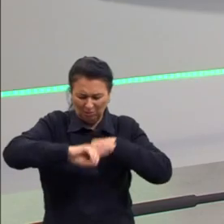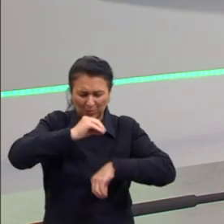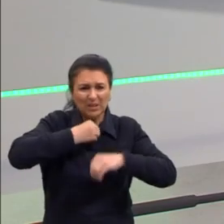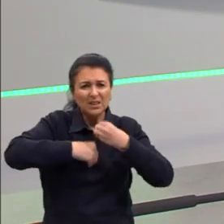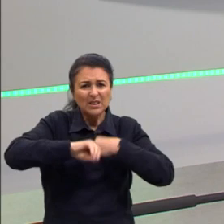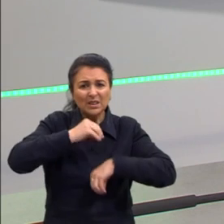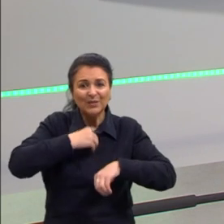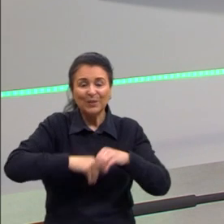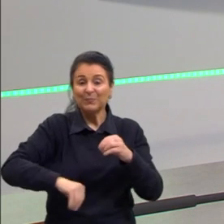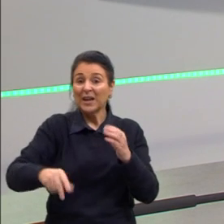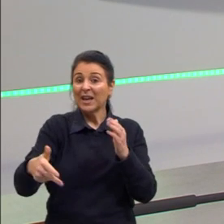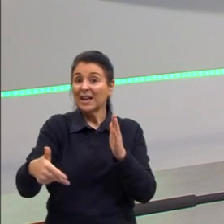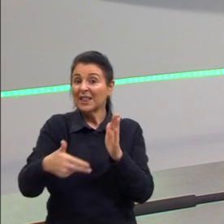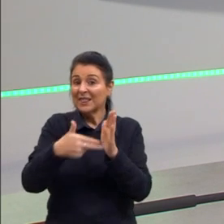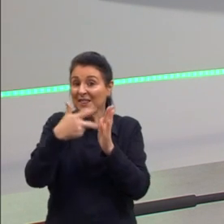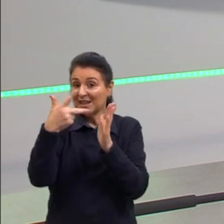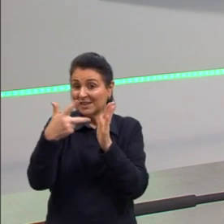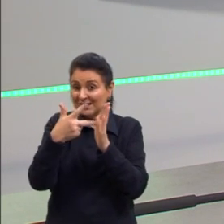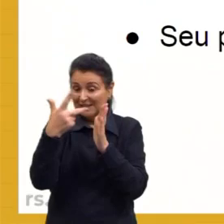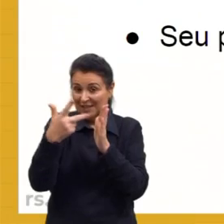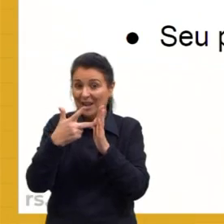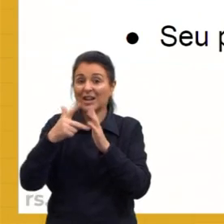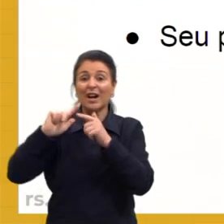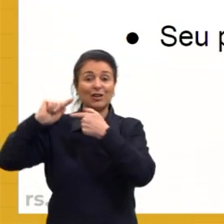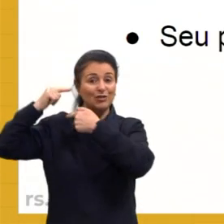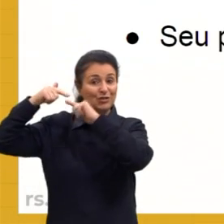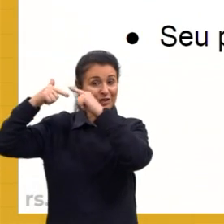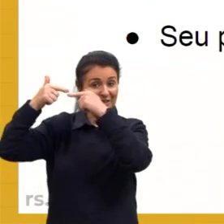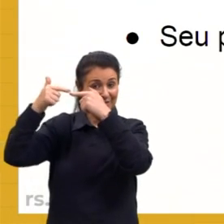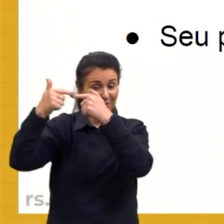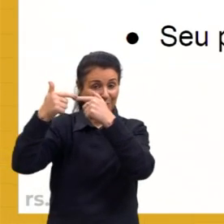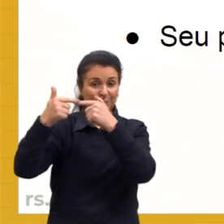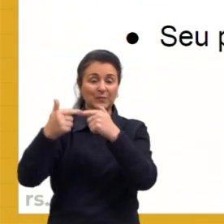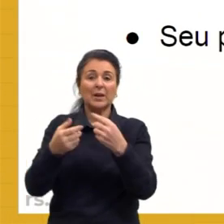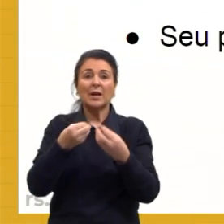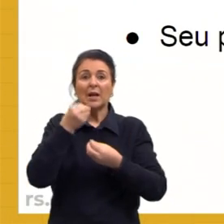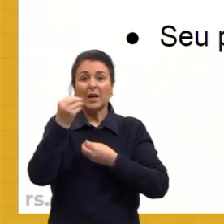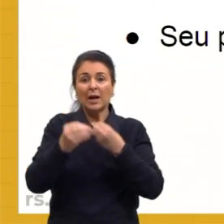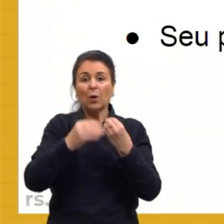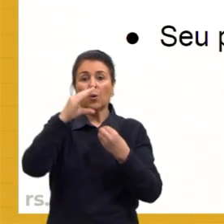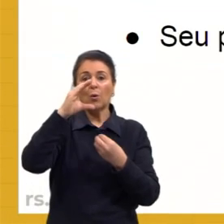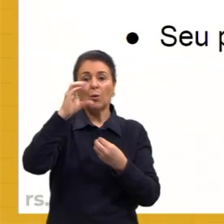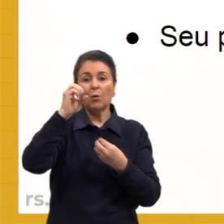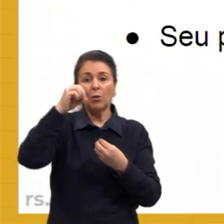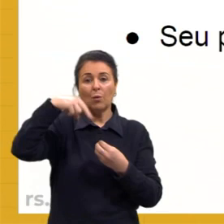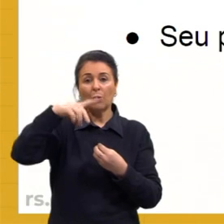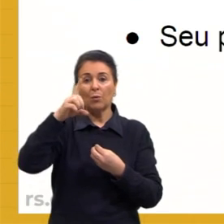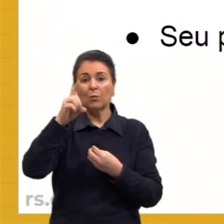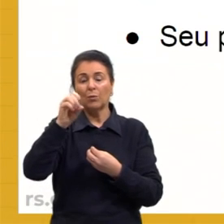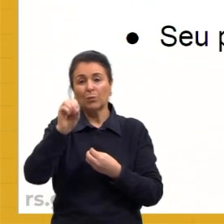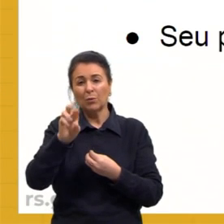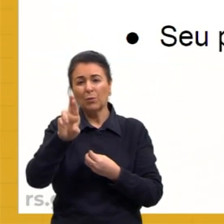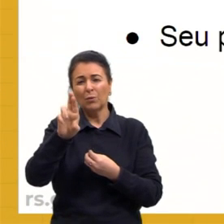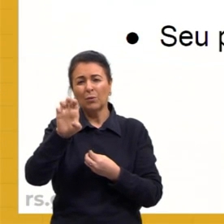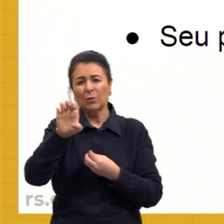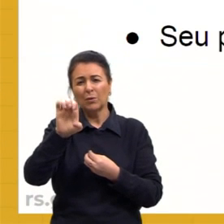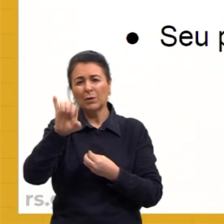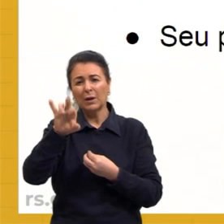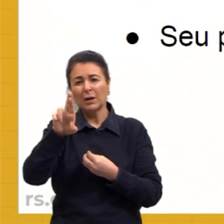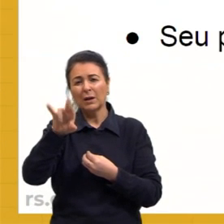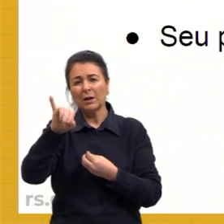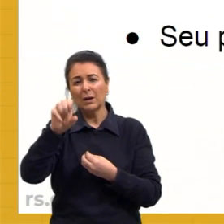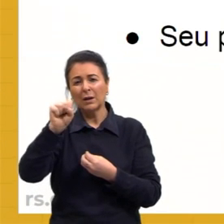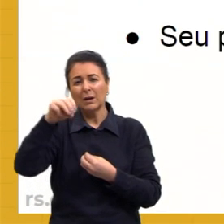E a terceira geração, para a gente encerrar, é o condoreirismo. Condor, vem da